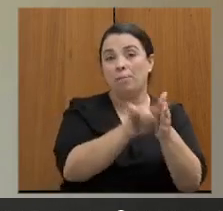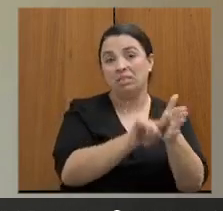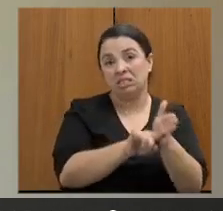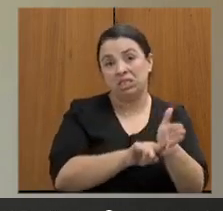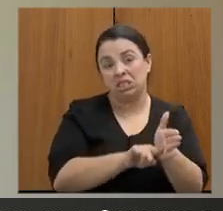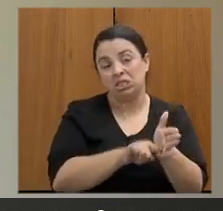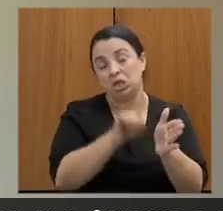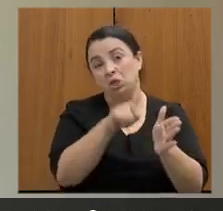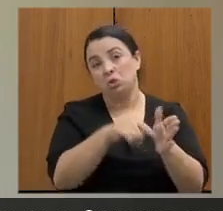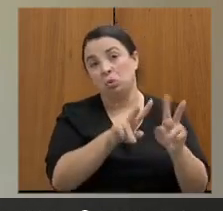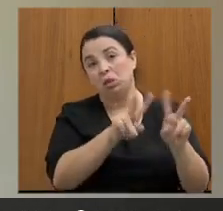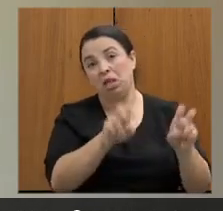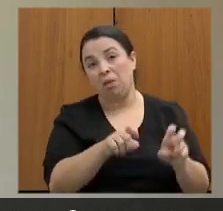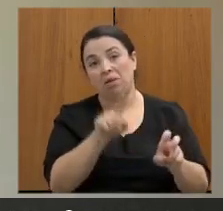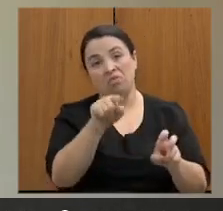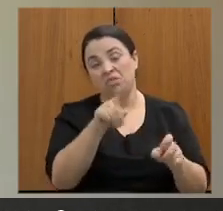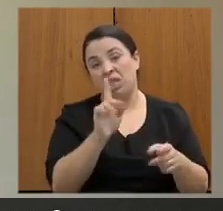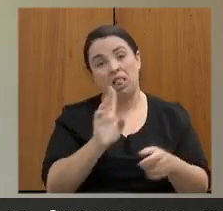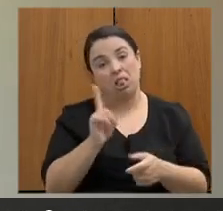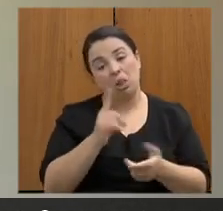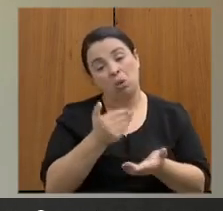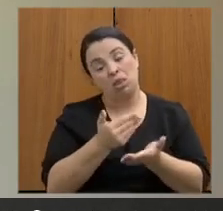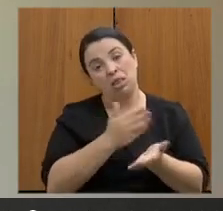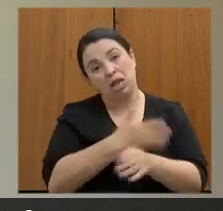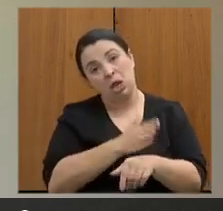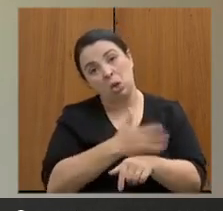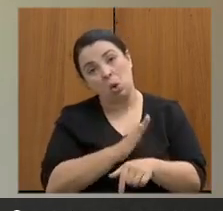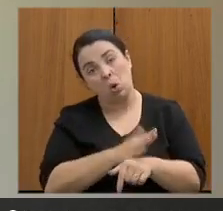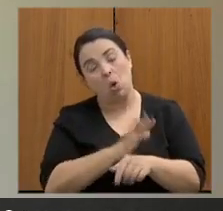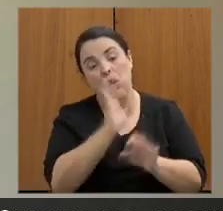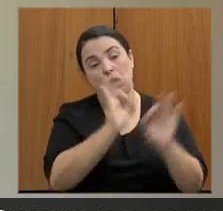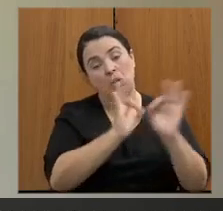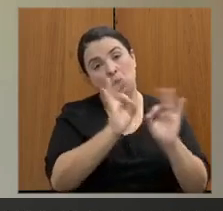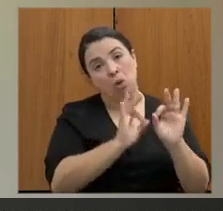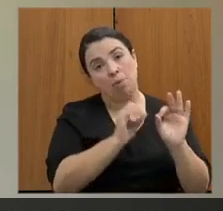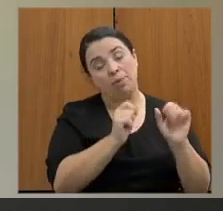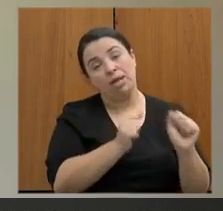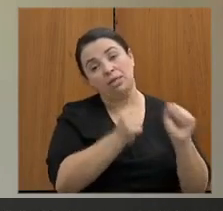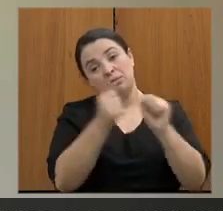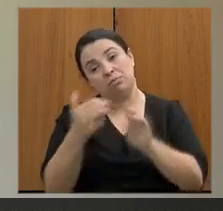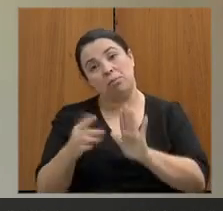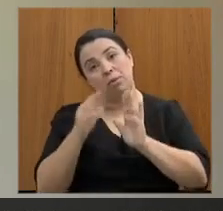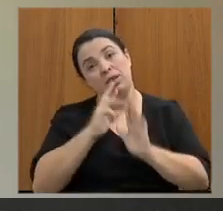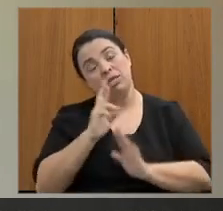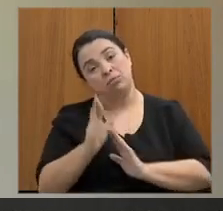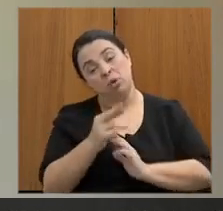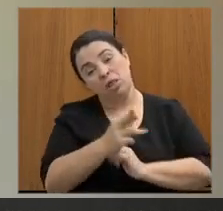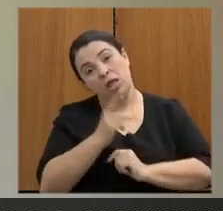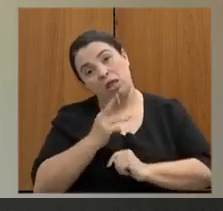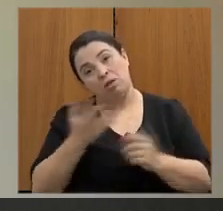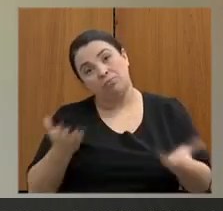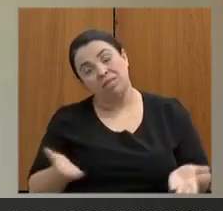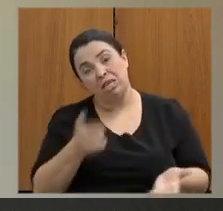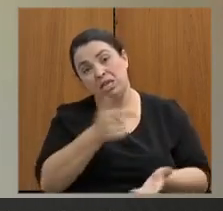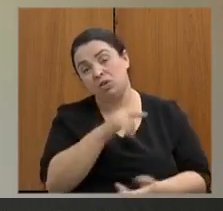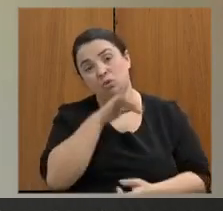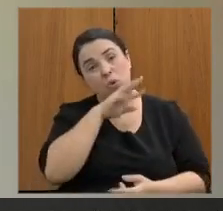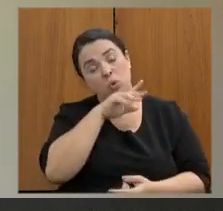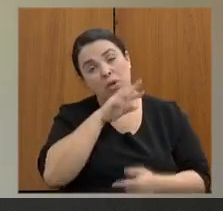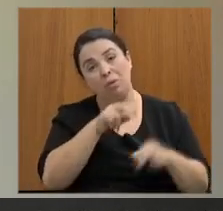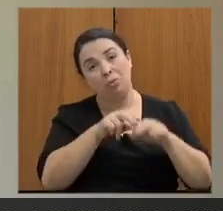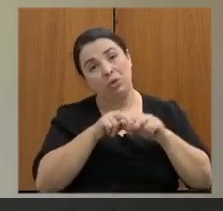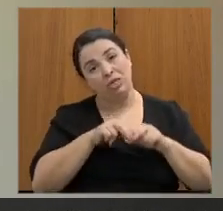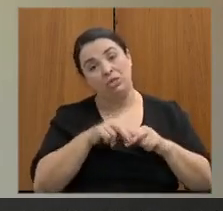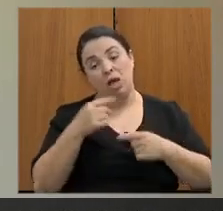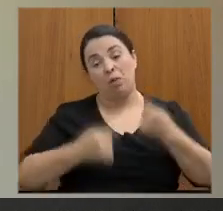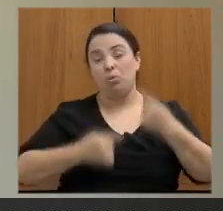treinado elaborado para ser apresentado aqui isso é muito ruim porque fica evidente que a política de educação não está